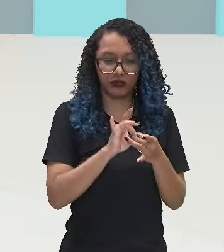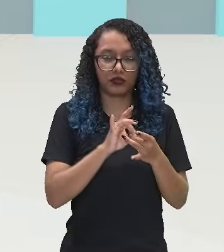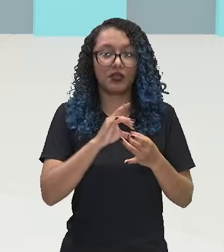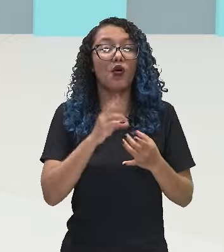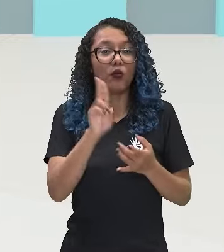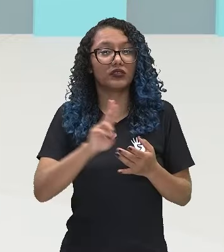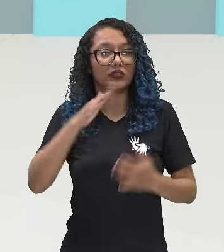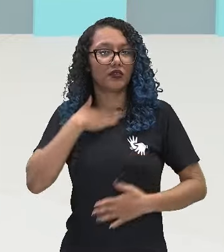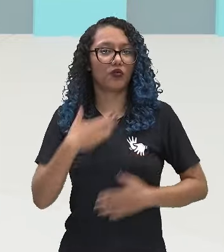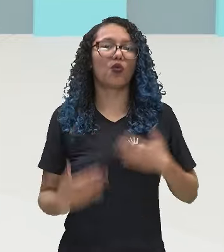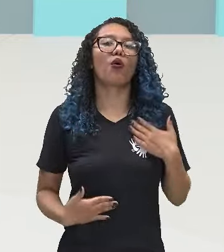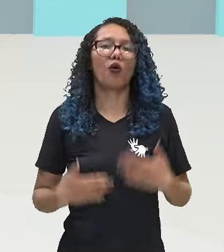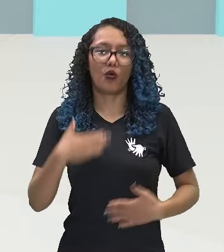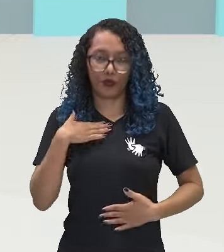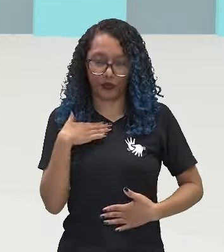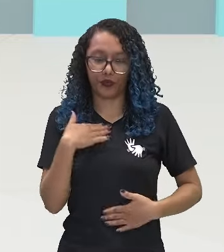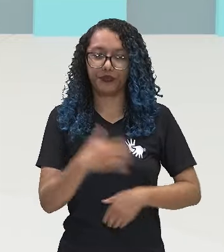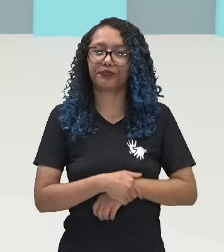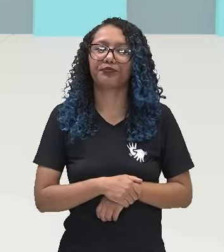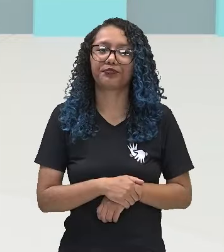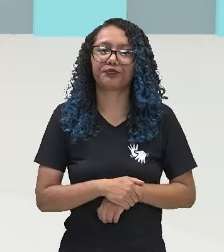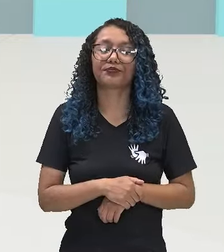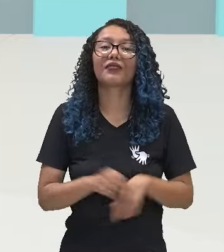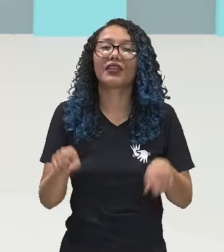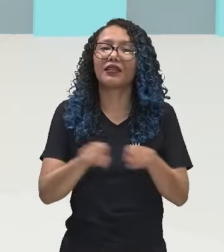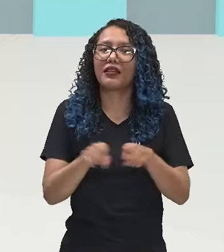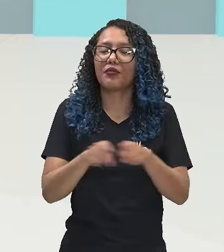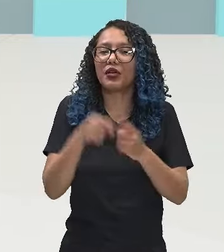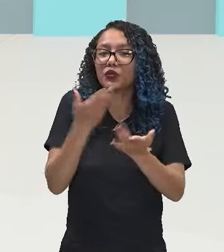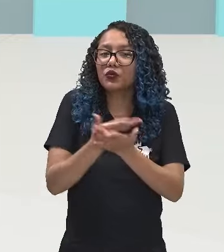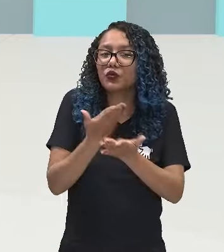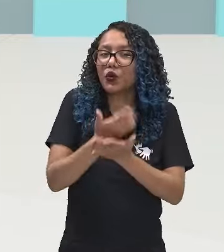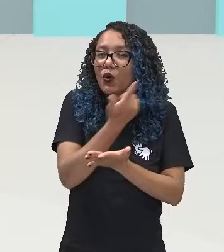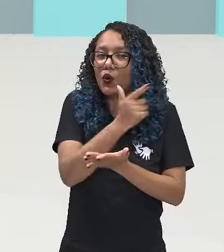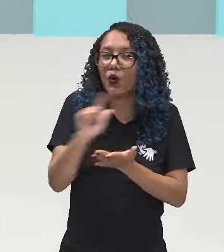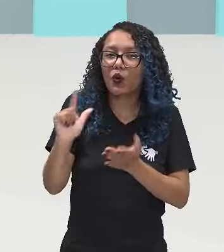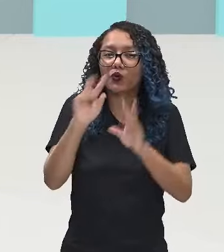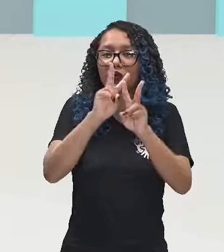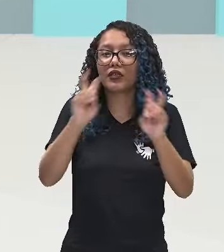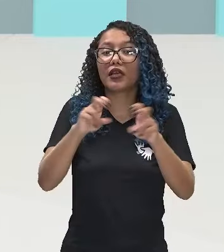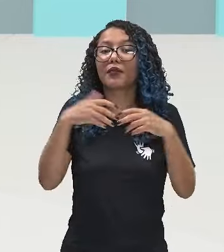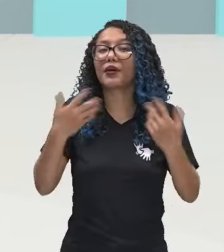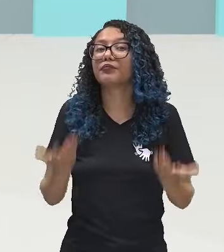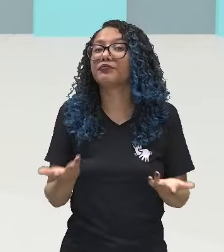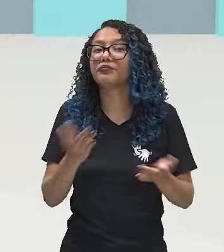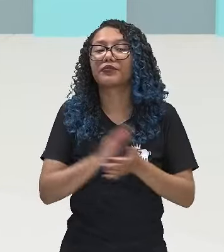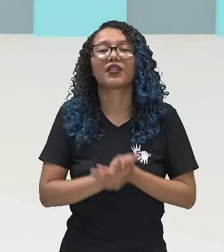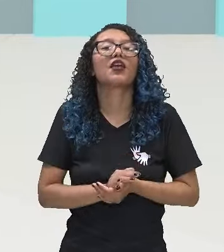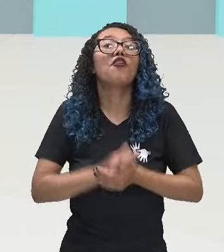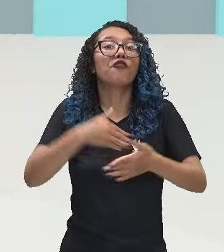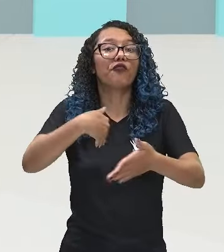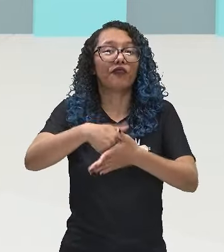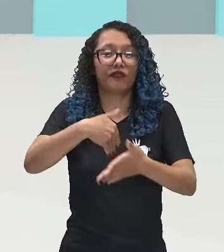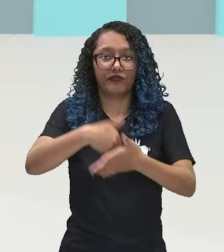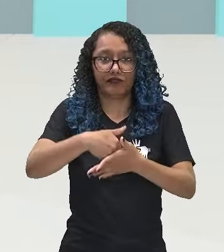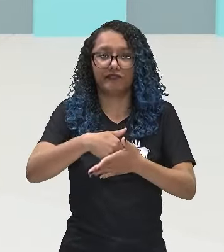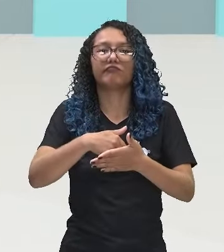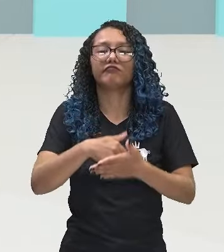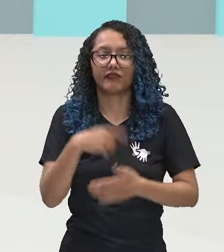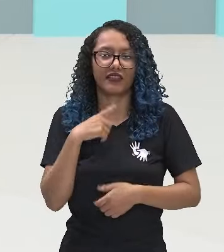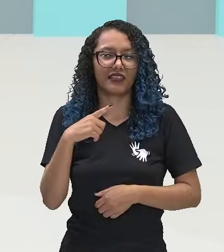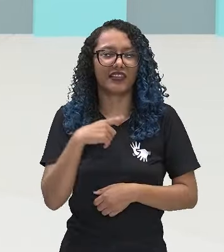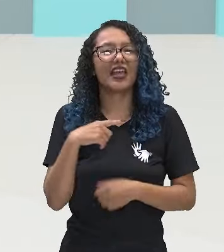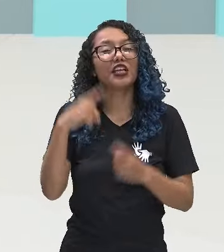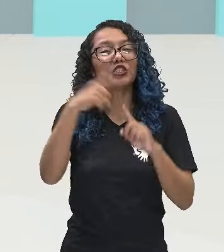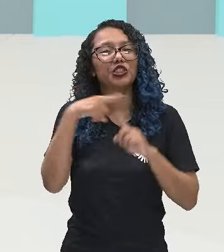E aí, em seguida, nós falamos também sobre outro conteúdo, que foi o futebol. Nós vimos que existem várias versões